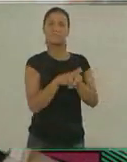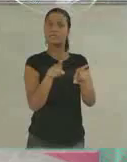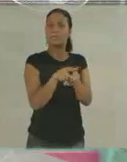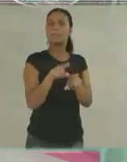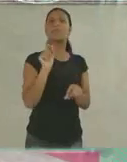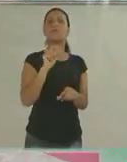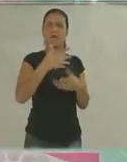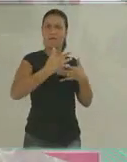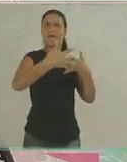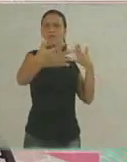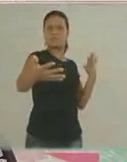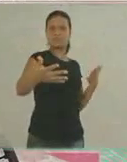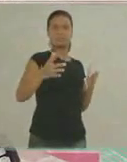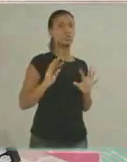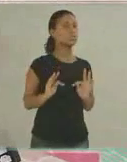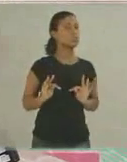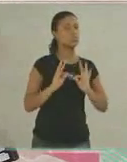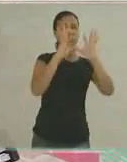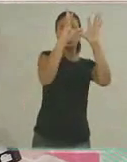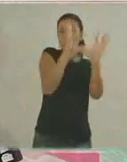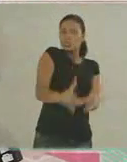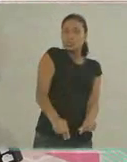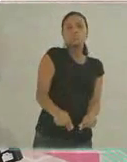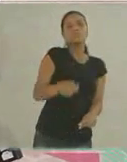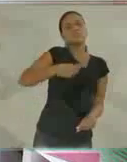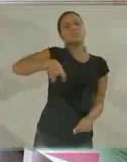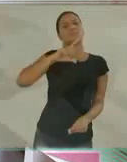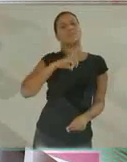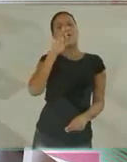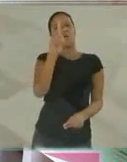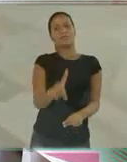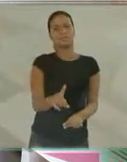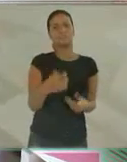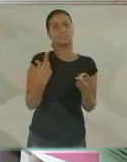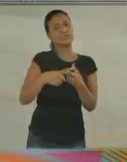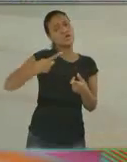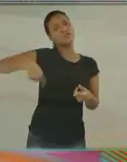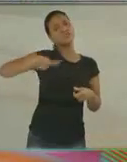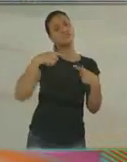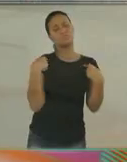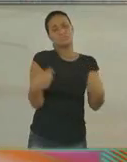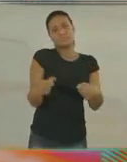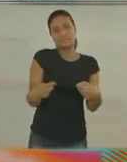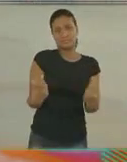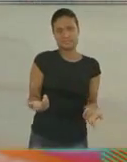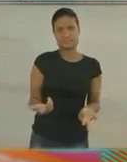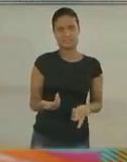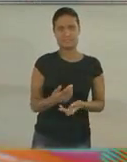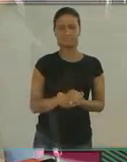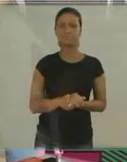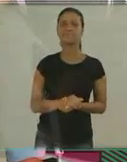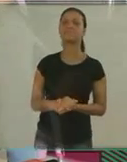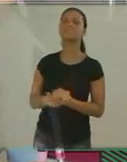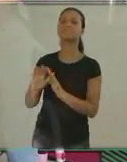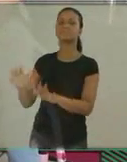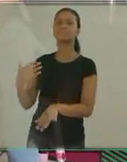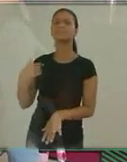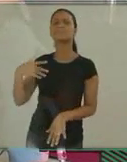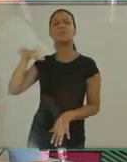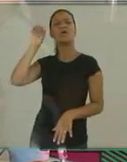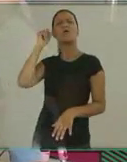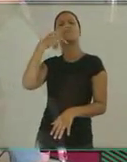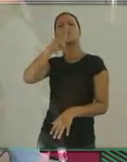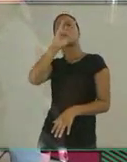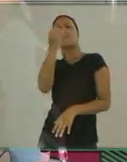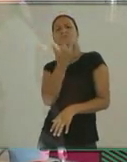E o banheiro é adaptado para a gente também, também é bem grande. Tem toda adaptação que a gente precisa. E eu ouvi falar que o pai de